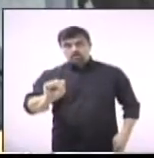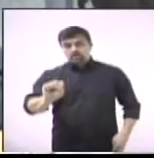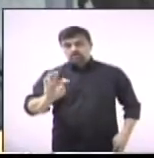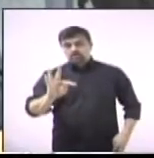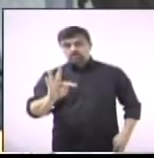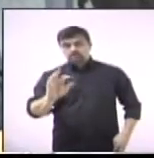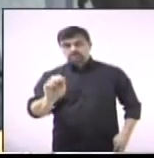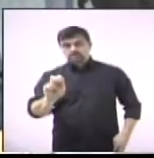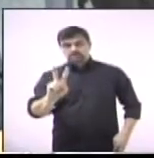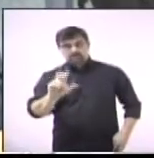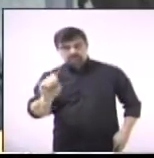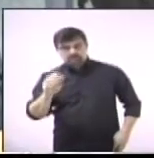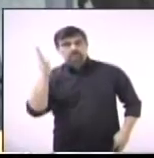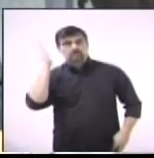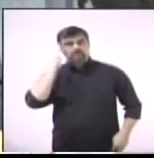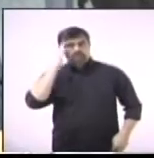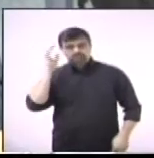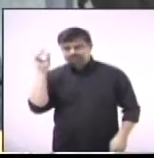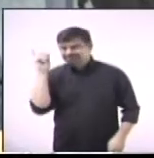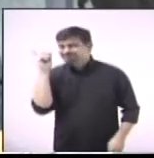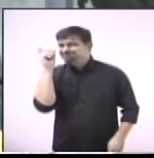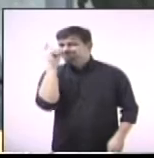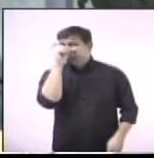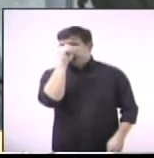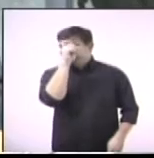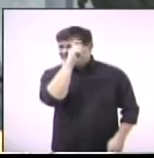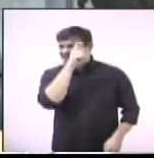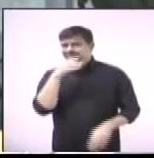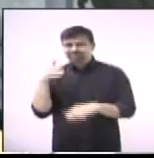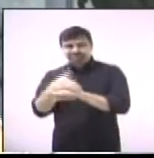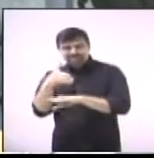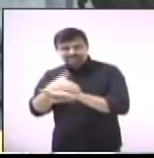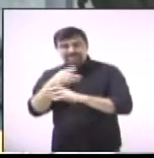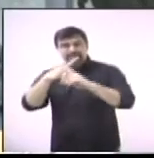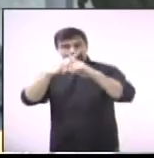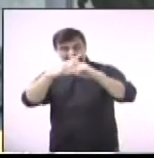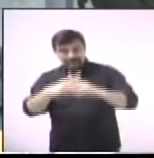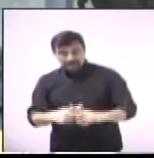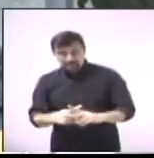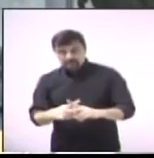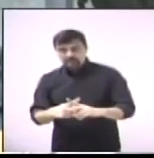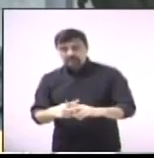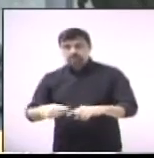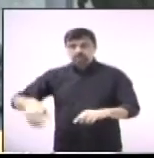sabemos quanto é difícil participar de um campeonato,